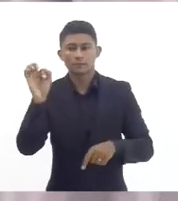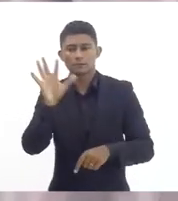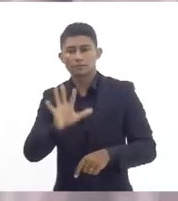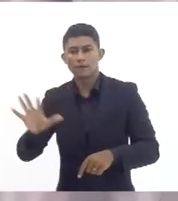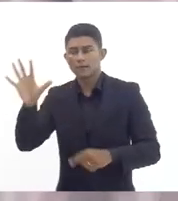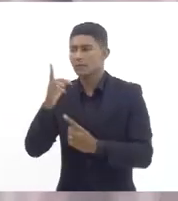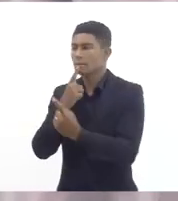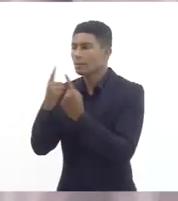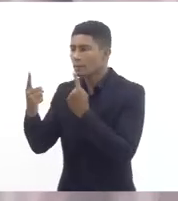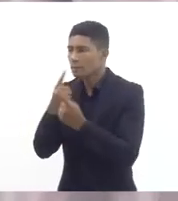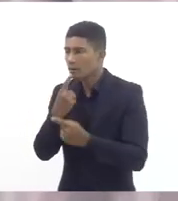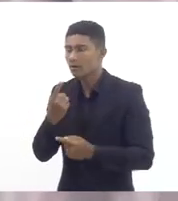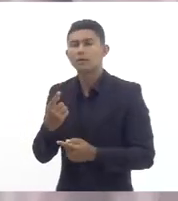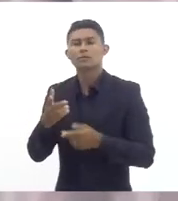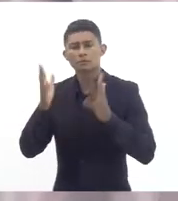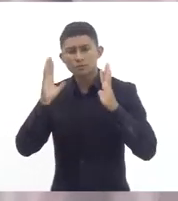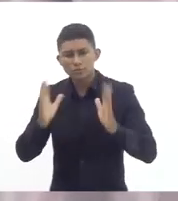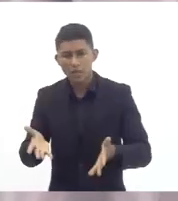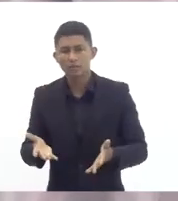de que é possível